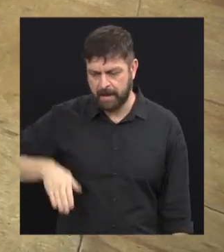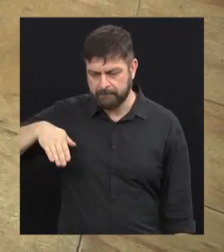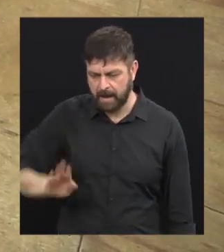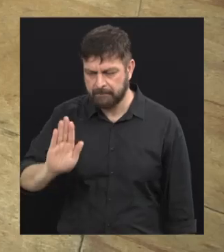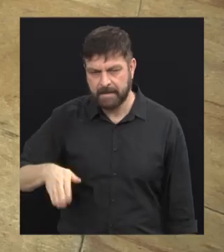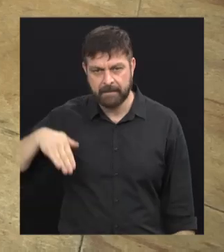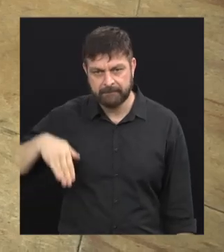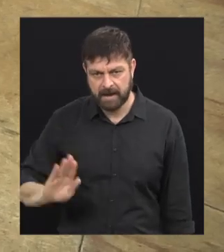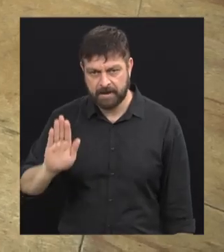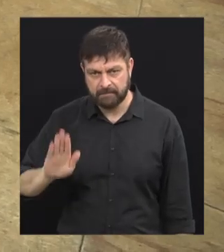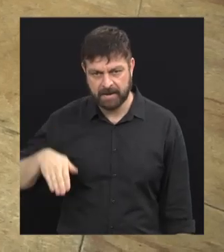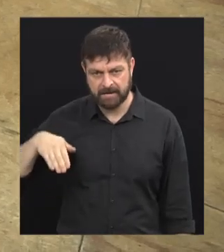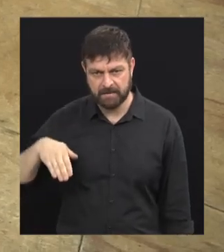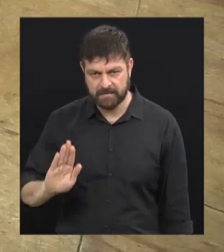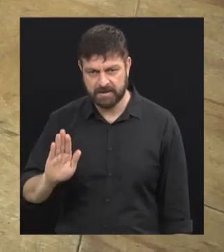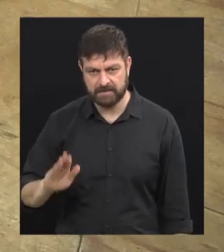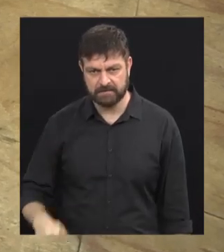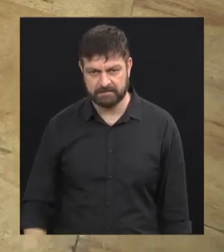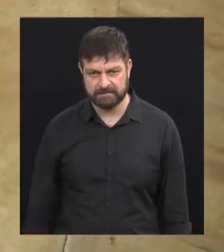ele fica assim.